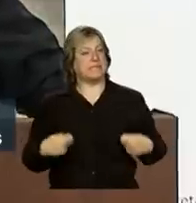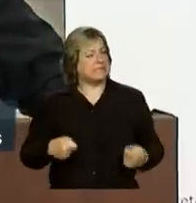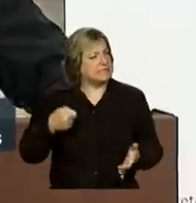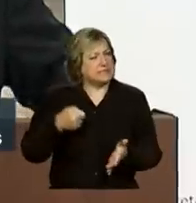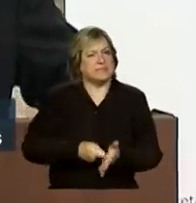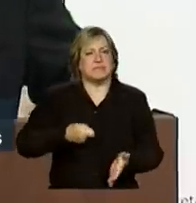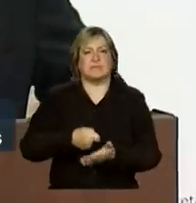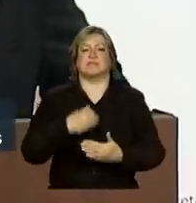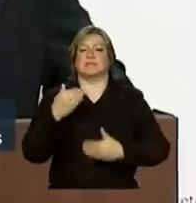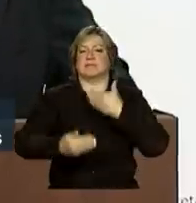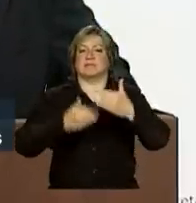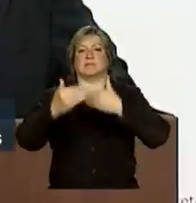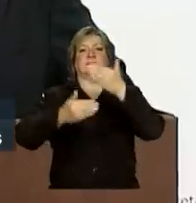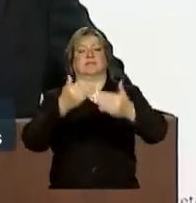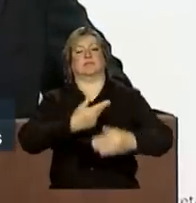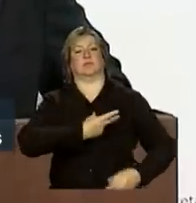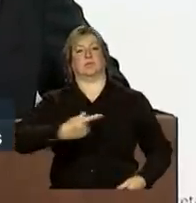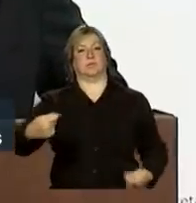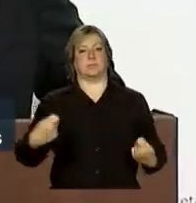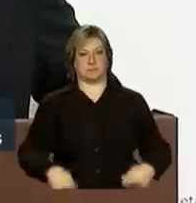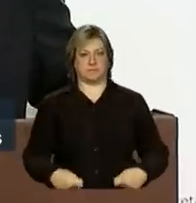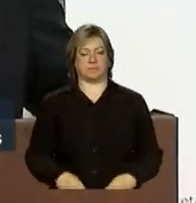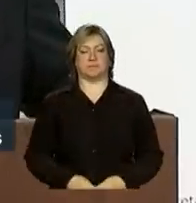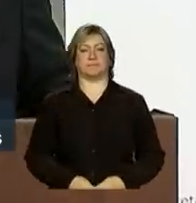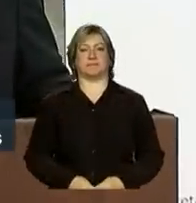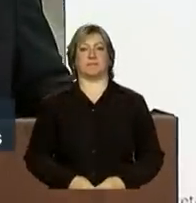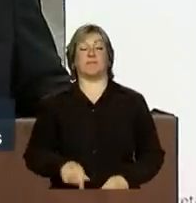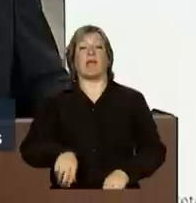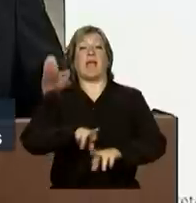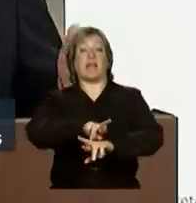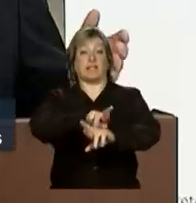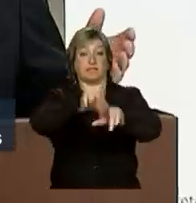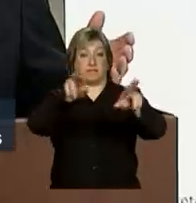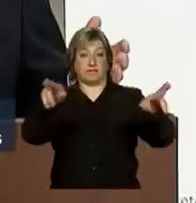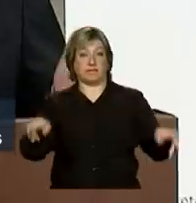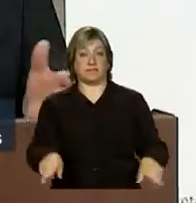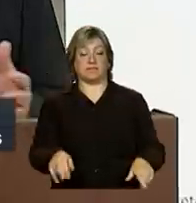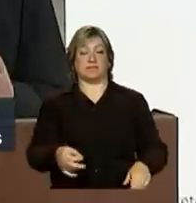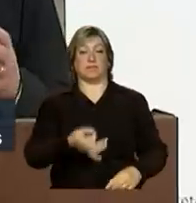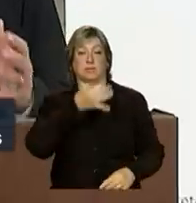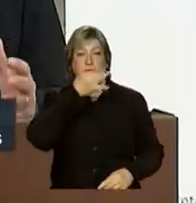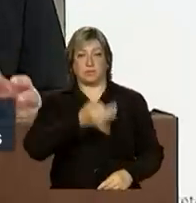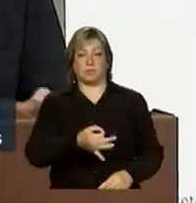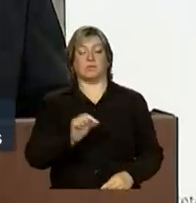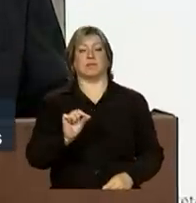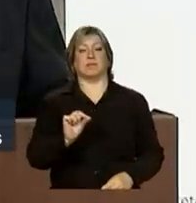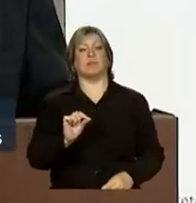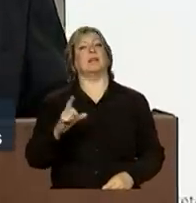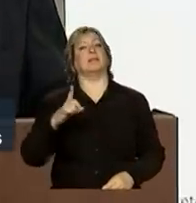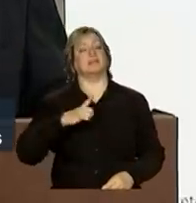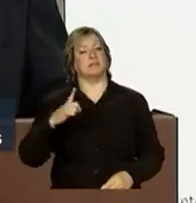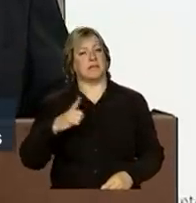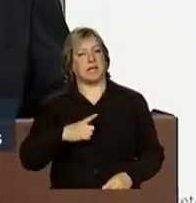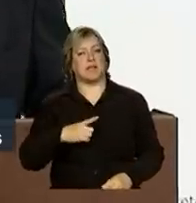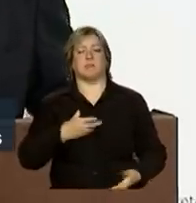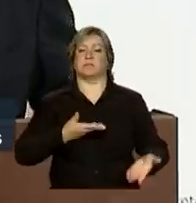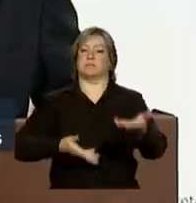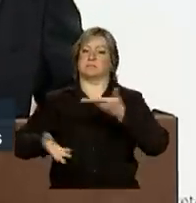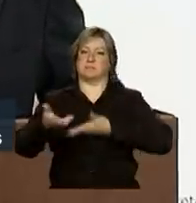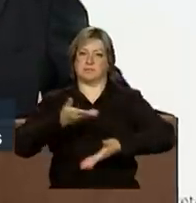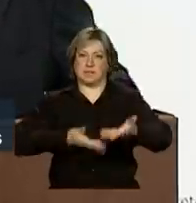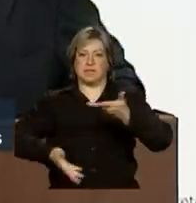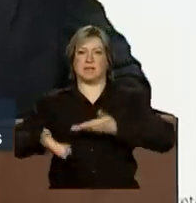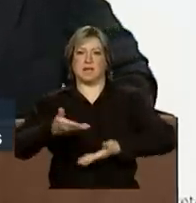o desenvolvimento sustentável. As divergências, elas são tratadas como